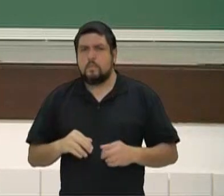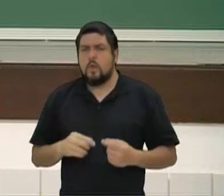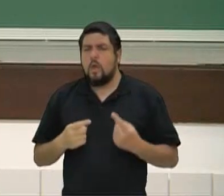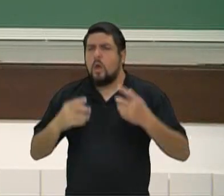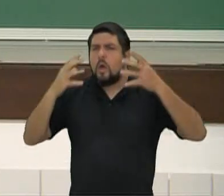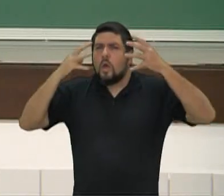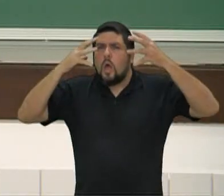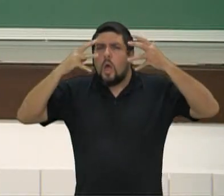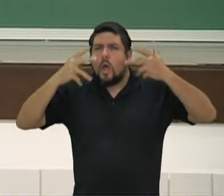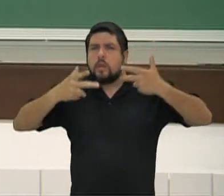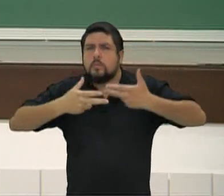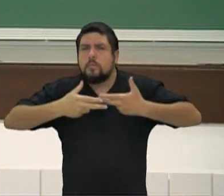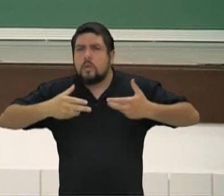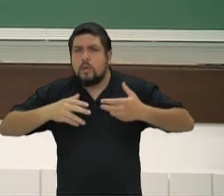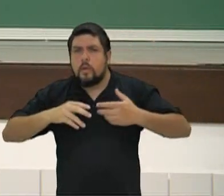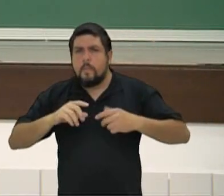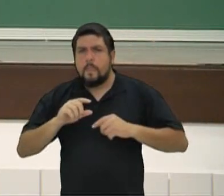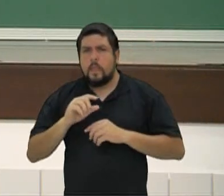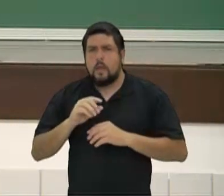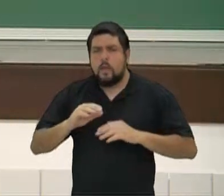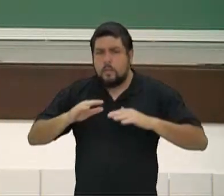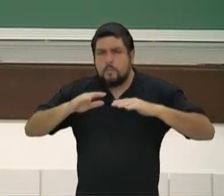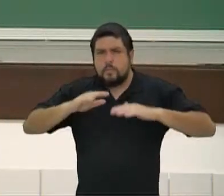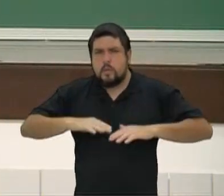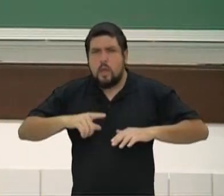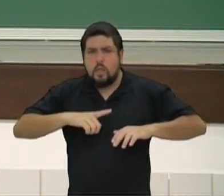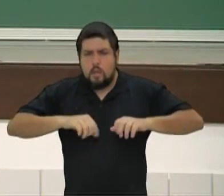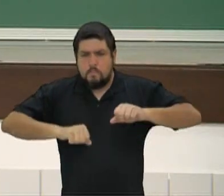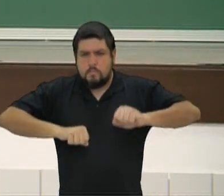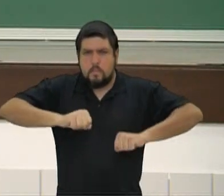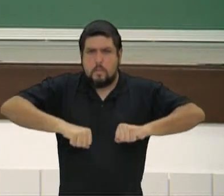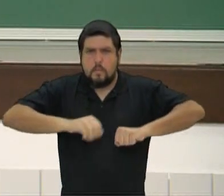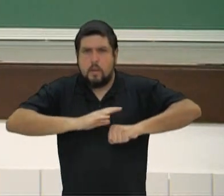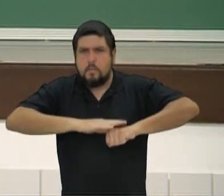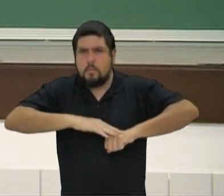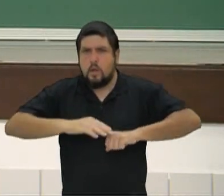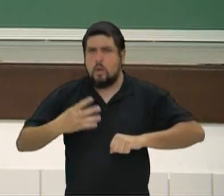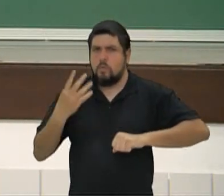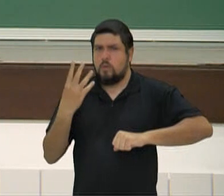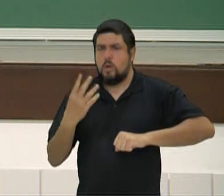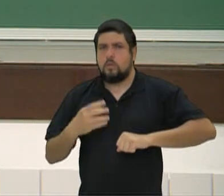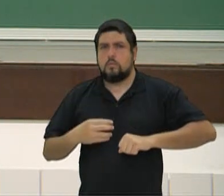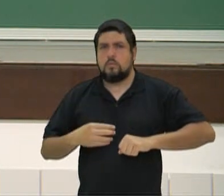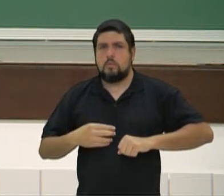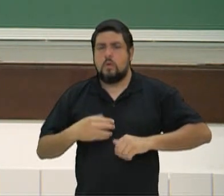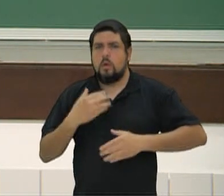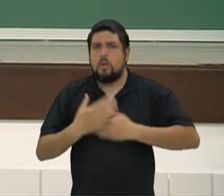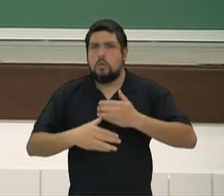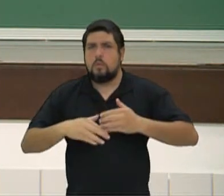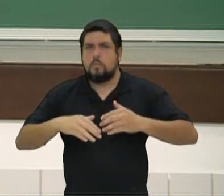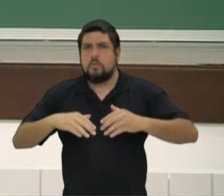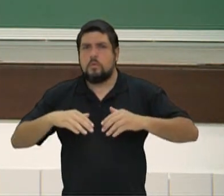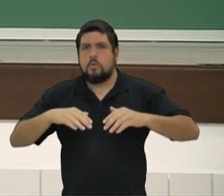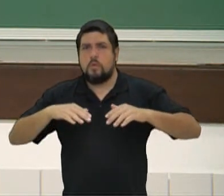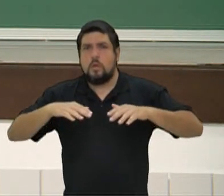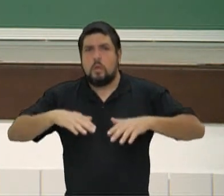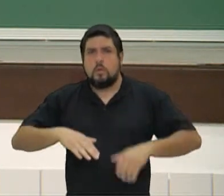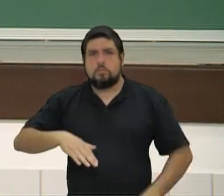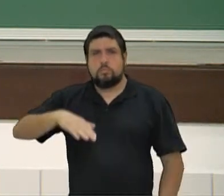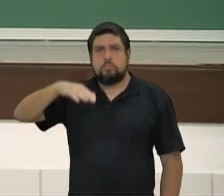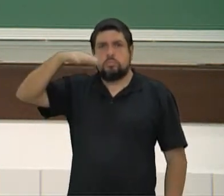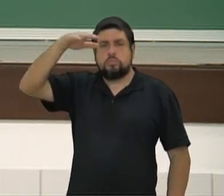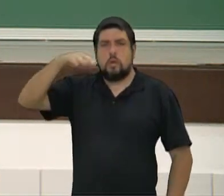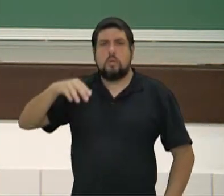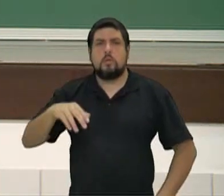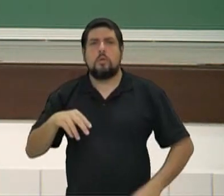pequeno tem quatro patas, que animal o mesmo quando cresce fica com duas patas